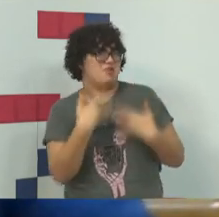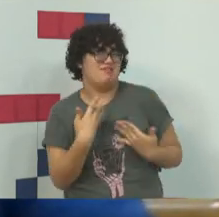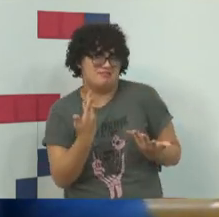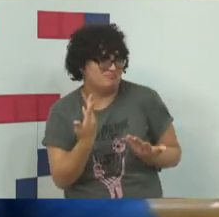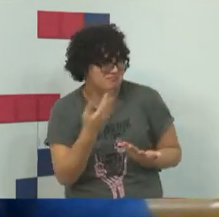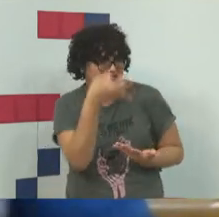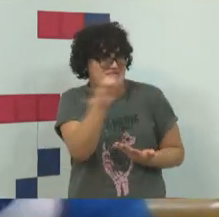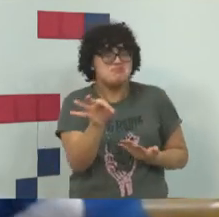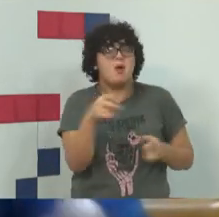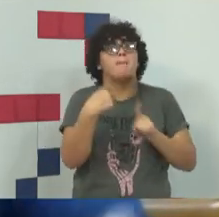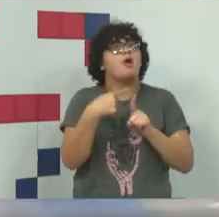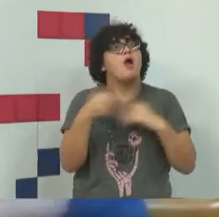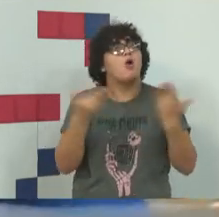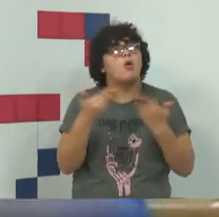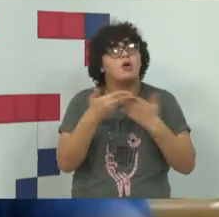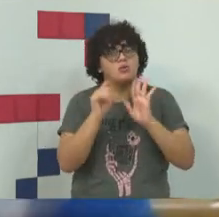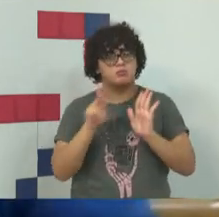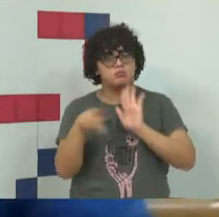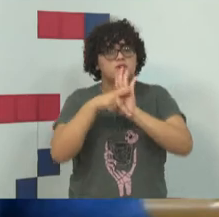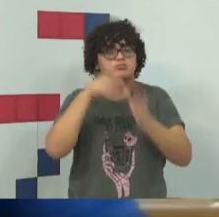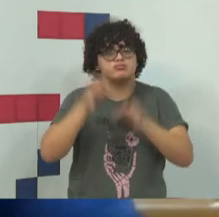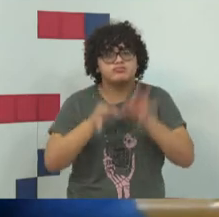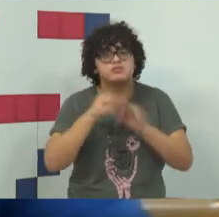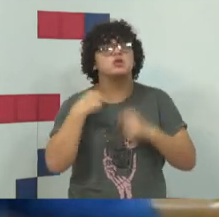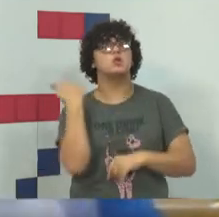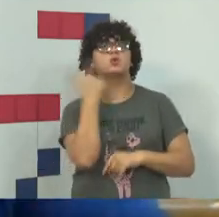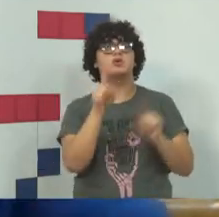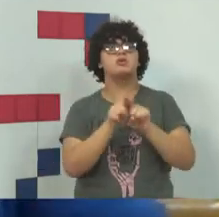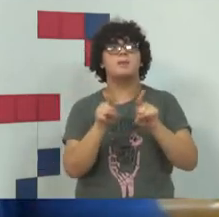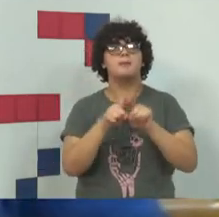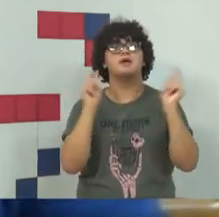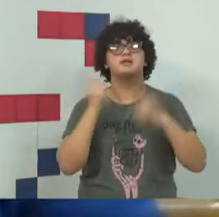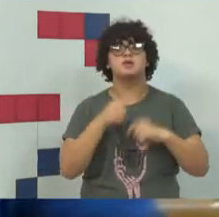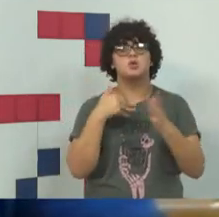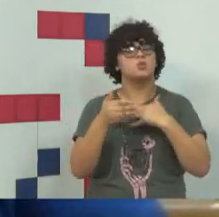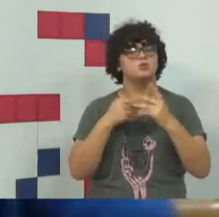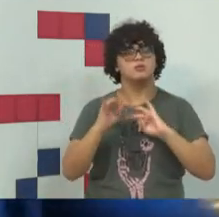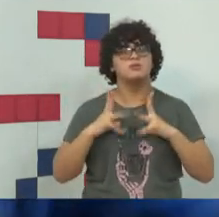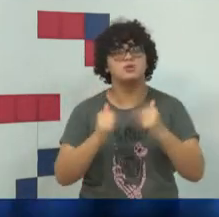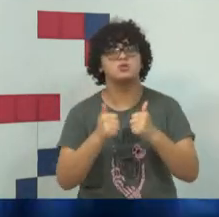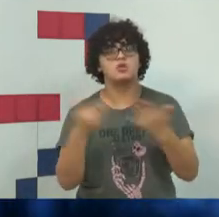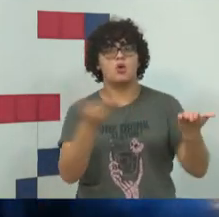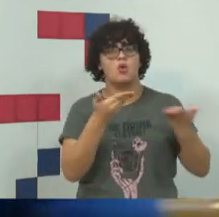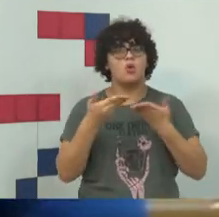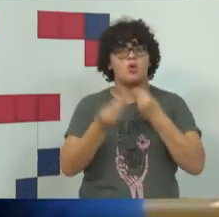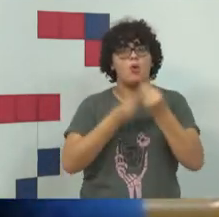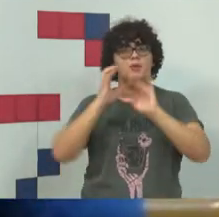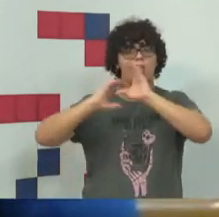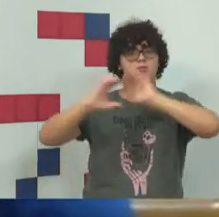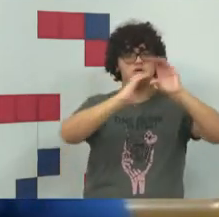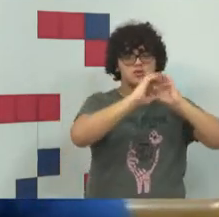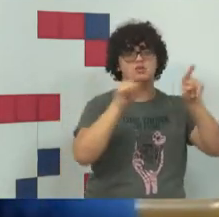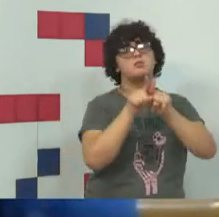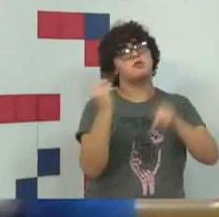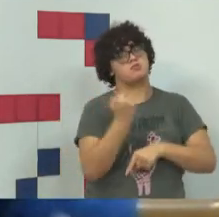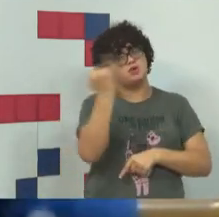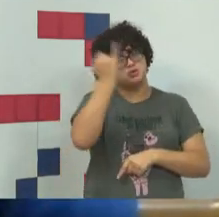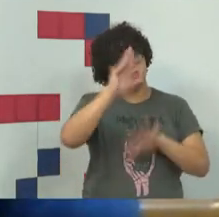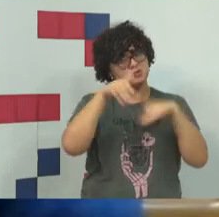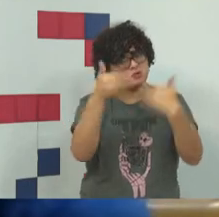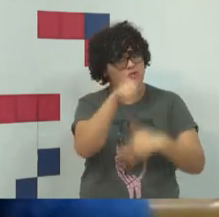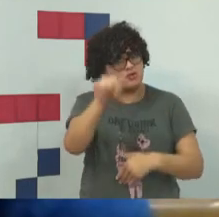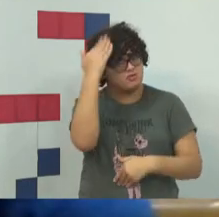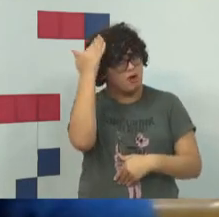mas nós, através do judiciário, já conseguimos também, além de todos os mecanismos aí de comunicação, a gente já